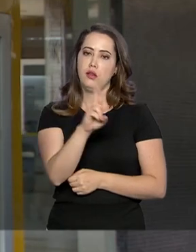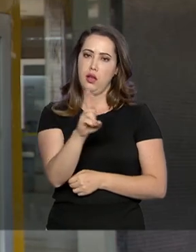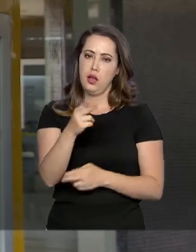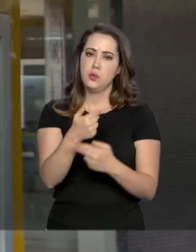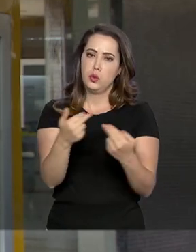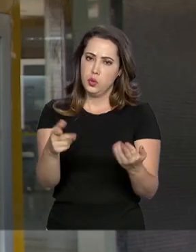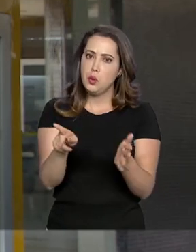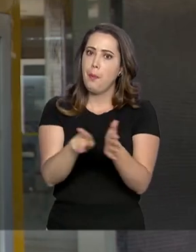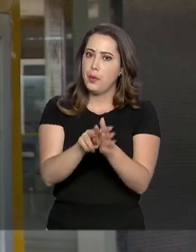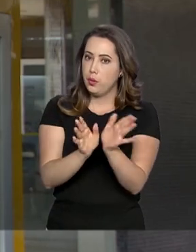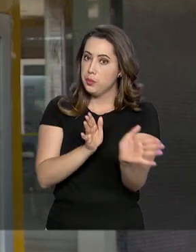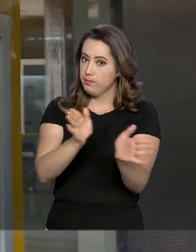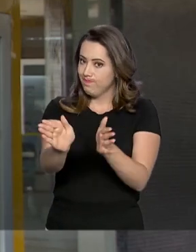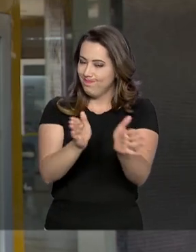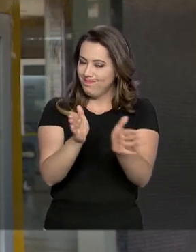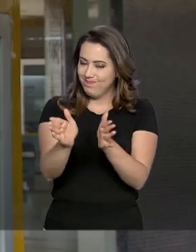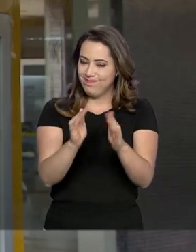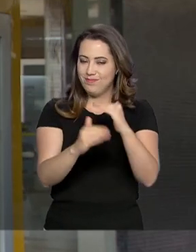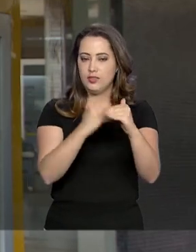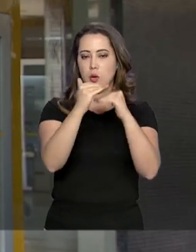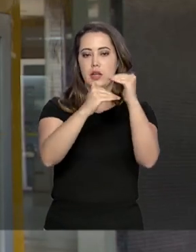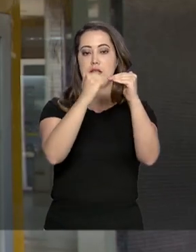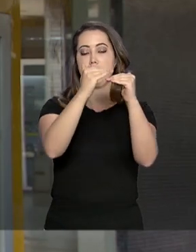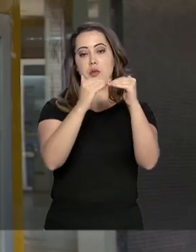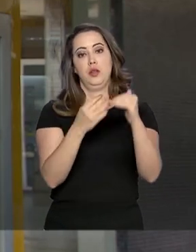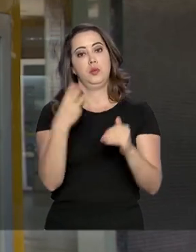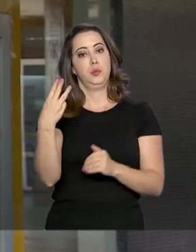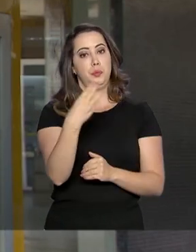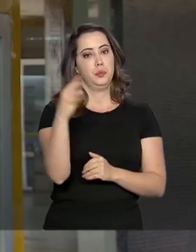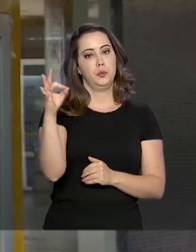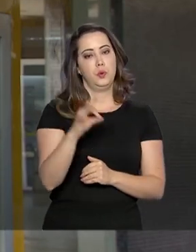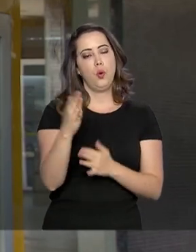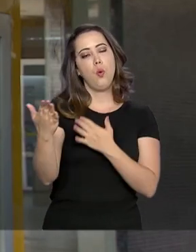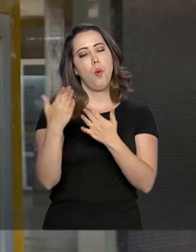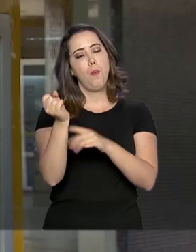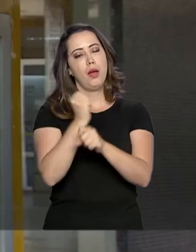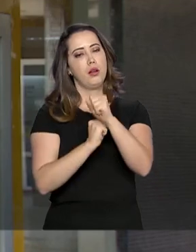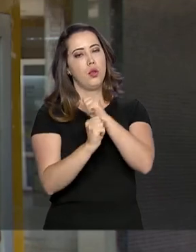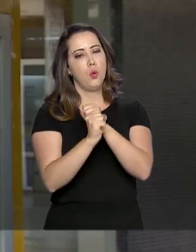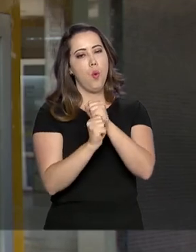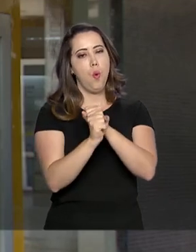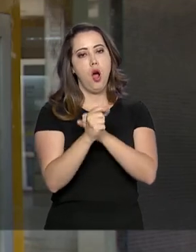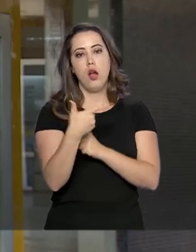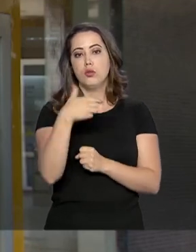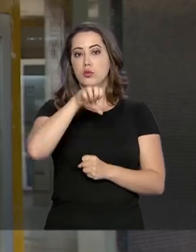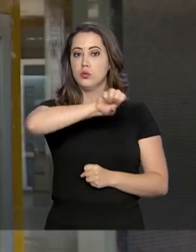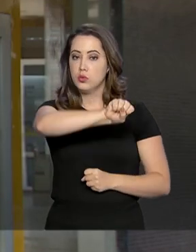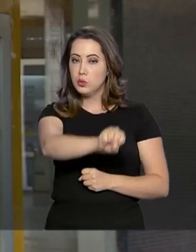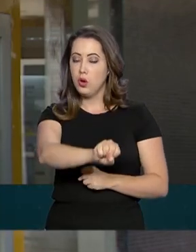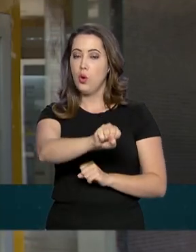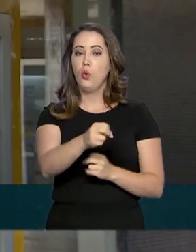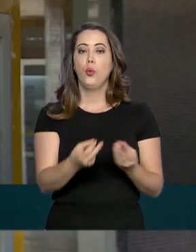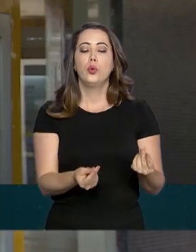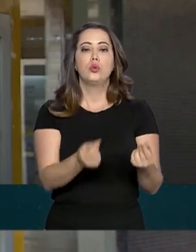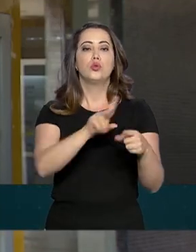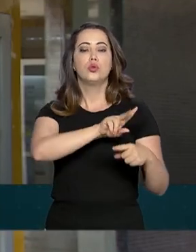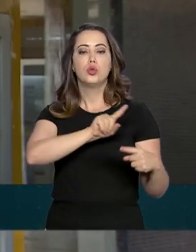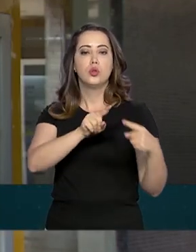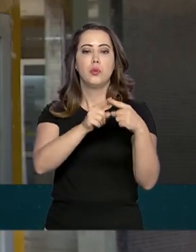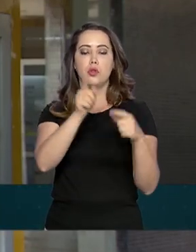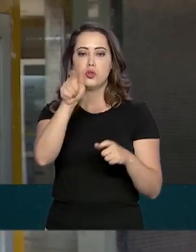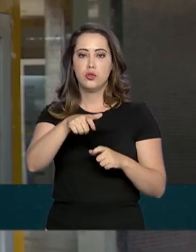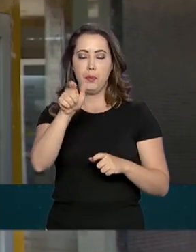acessibilidade, um crescimento de 33% em relação a 2018. A linha de crédito é voltada para